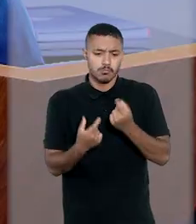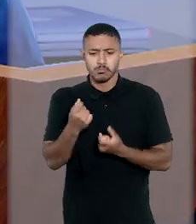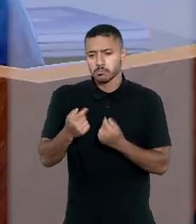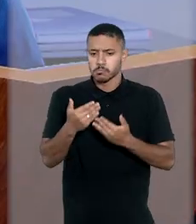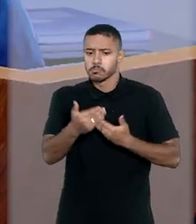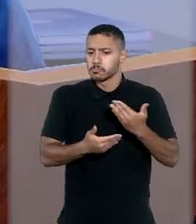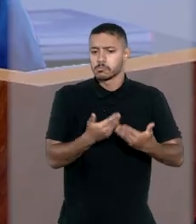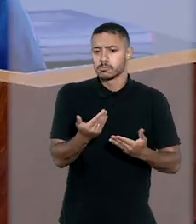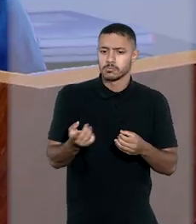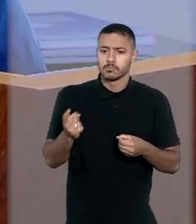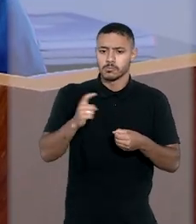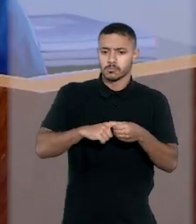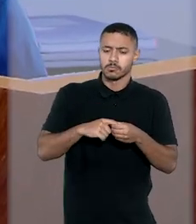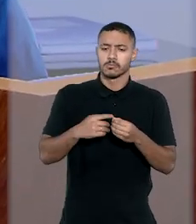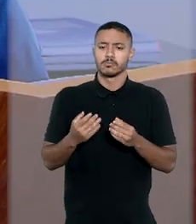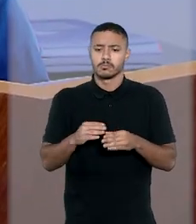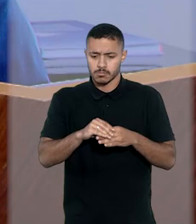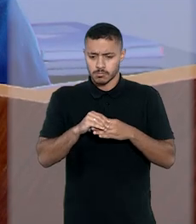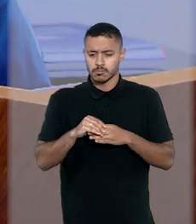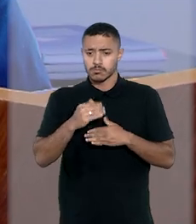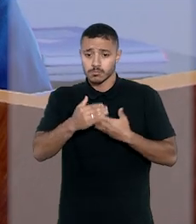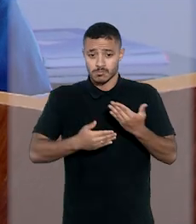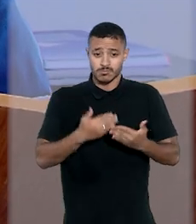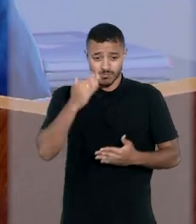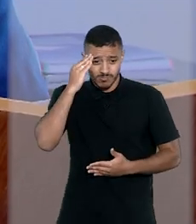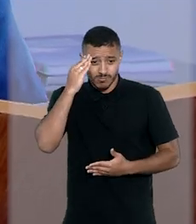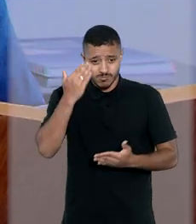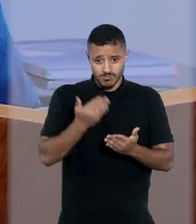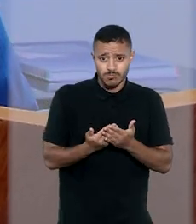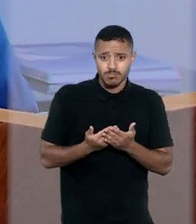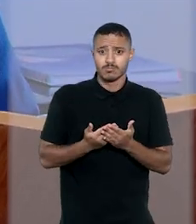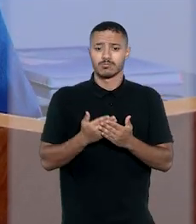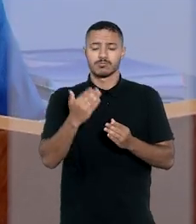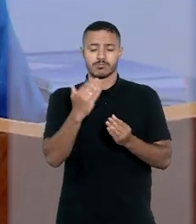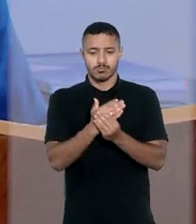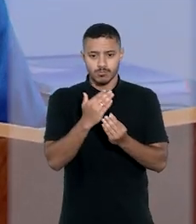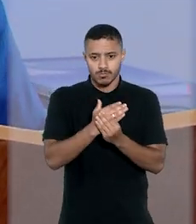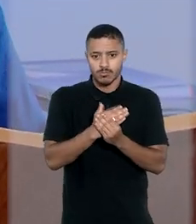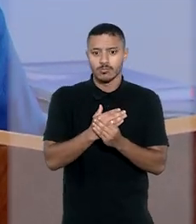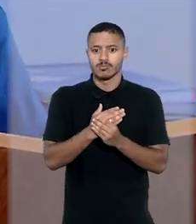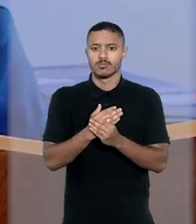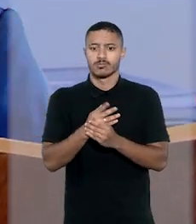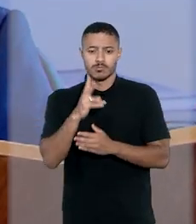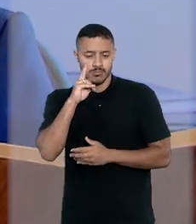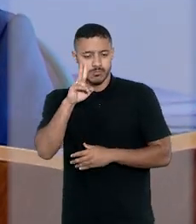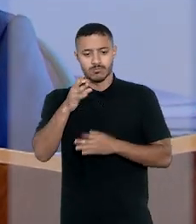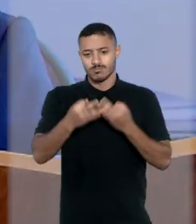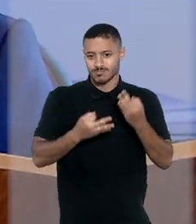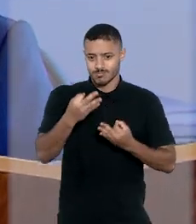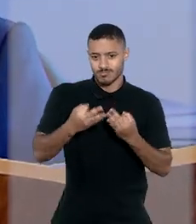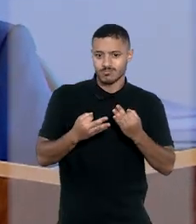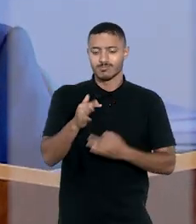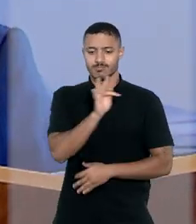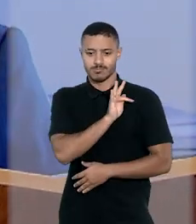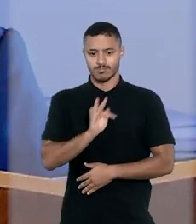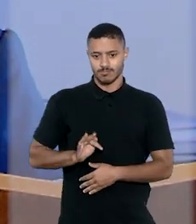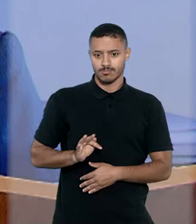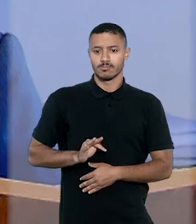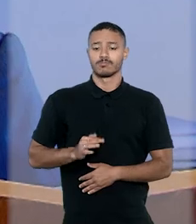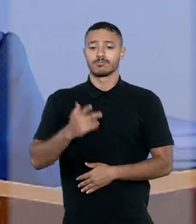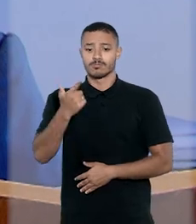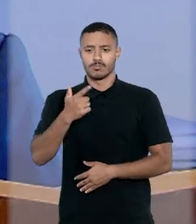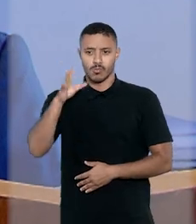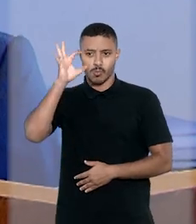e que qualquer mudança só venha a ser implementada após a conclusão definitiva do processo que tramita na Justiça